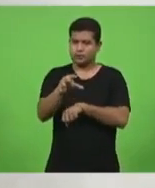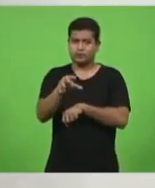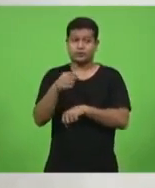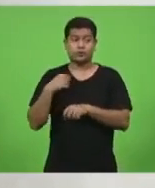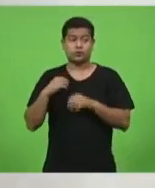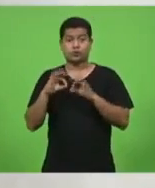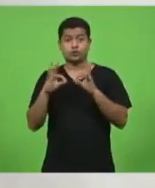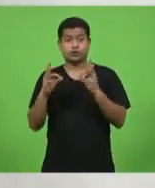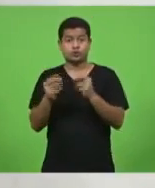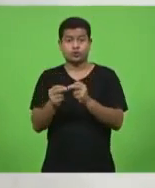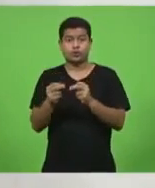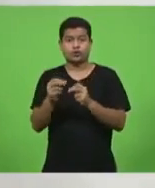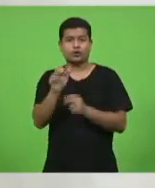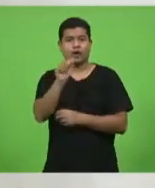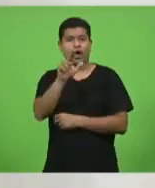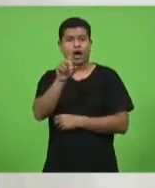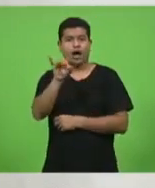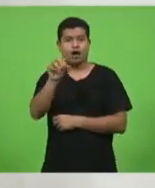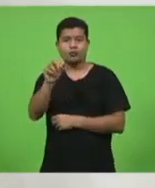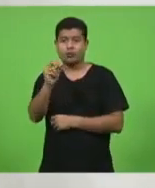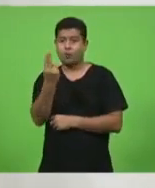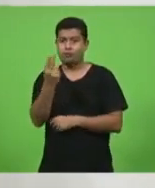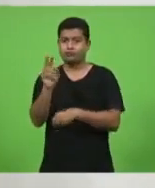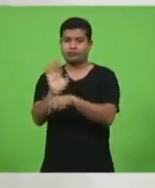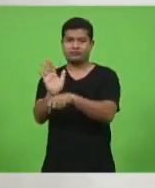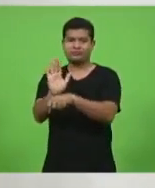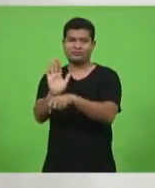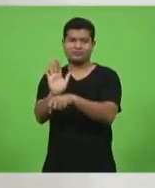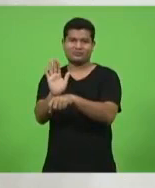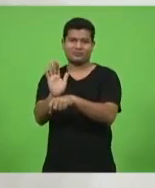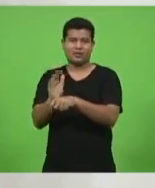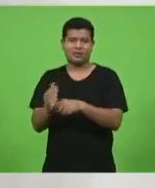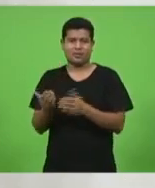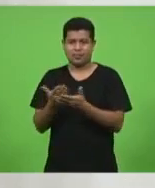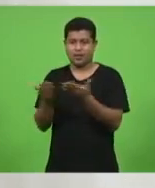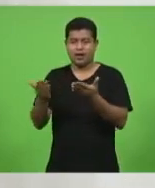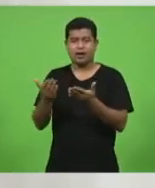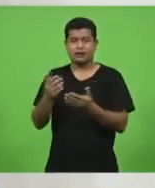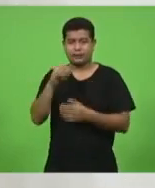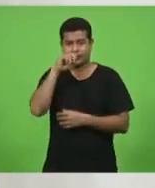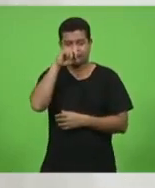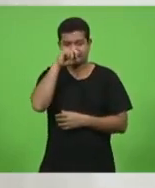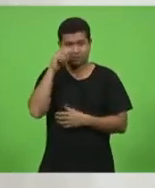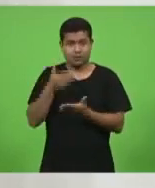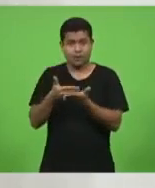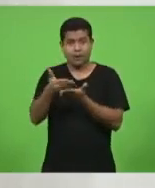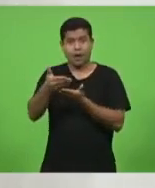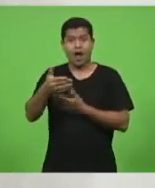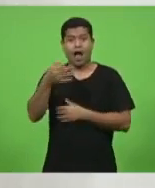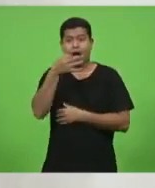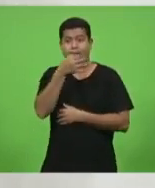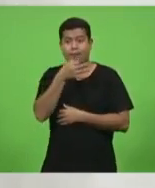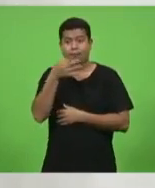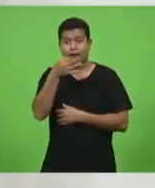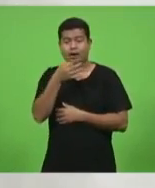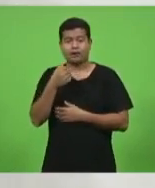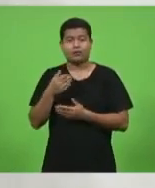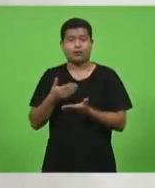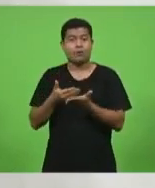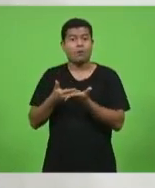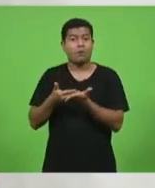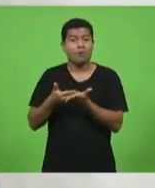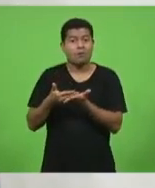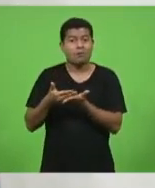e todo vídeo que ao começar a pessoa falar, ela começa assim,